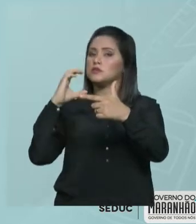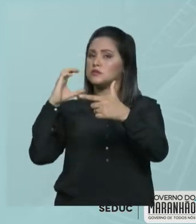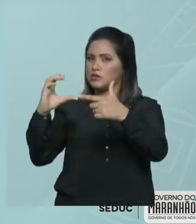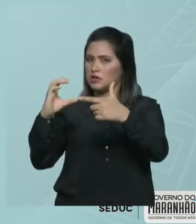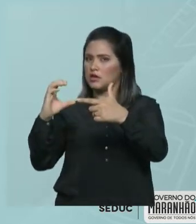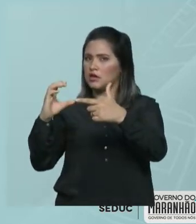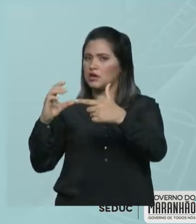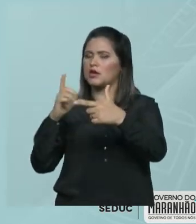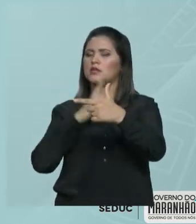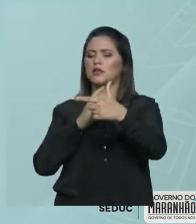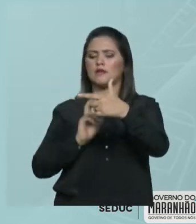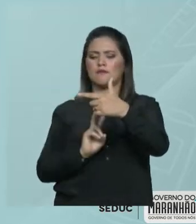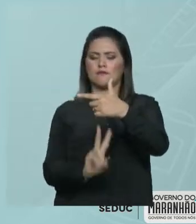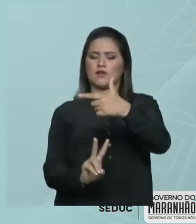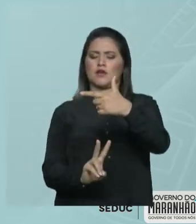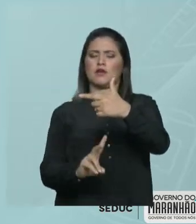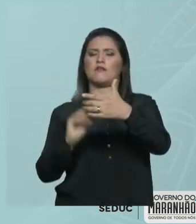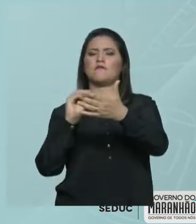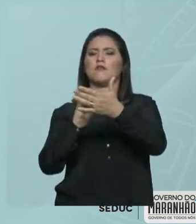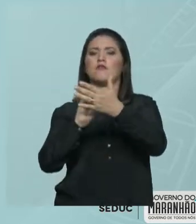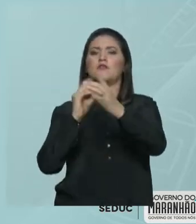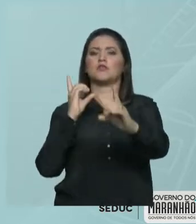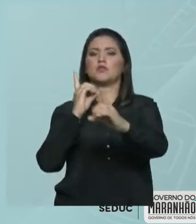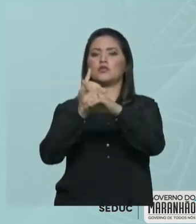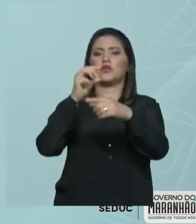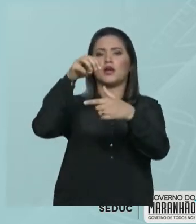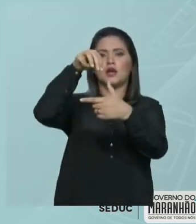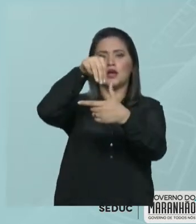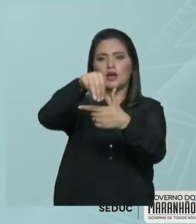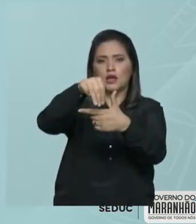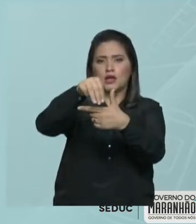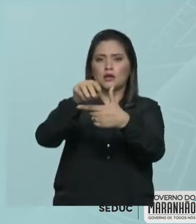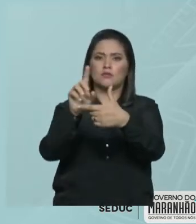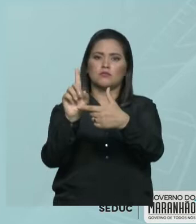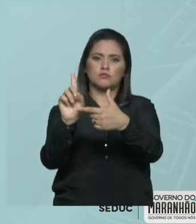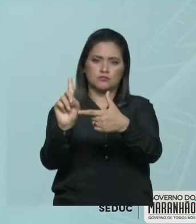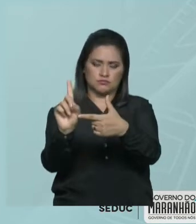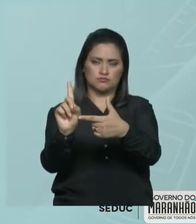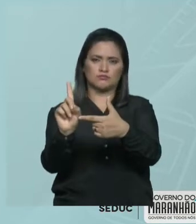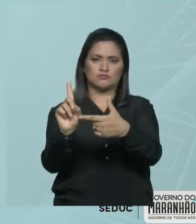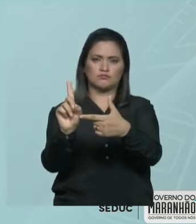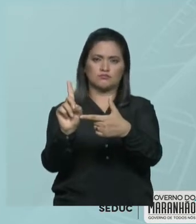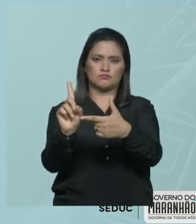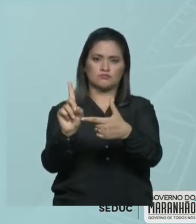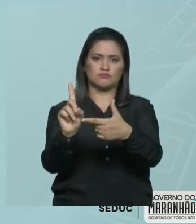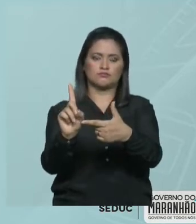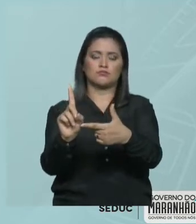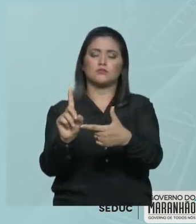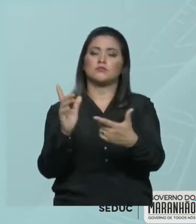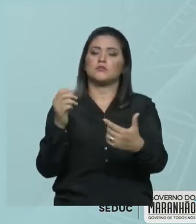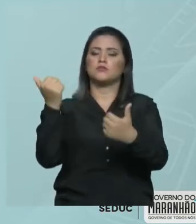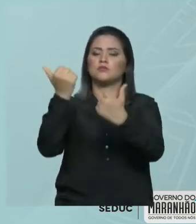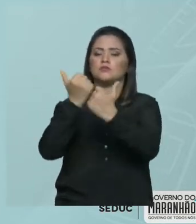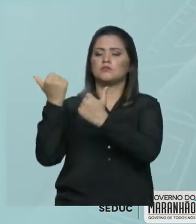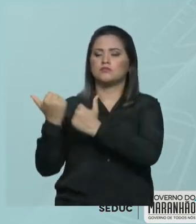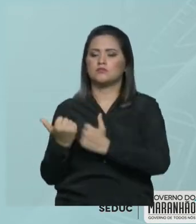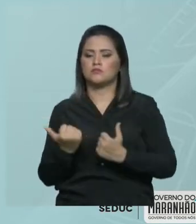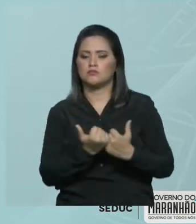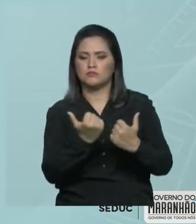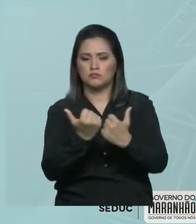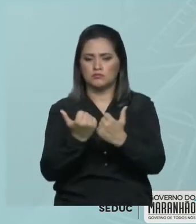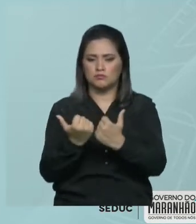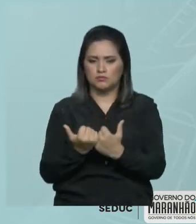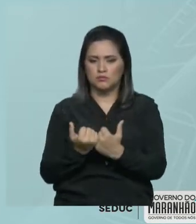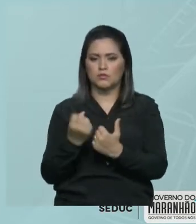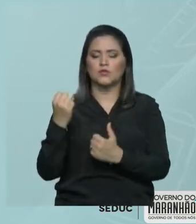o volume da solução. E, neste caso em especial, ele quer calcular a massa do soluto. Então, substituindo, quanto é a